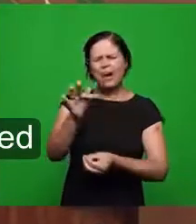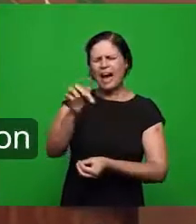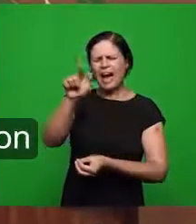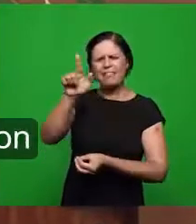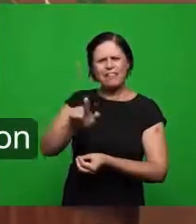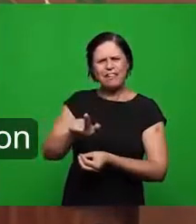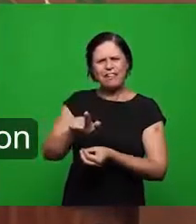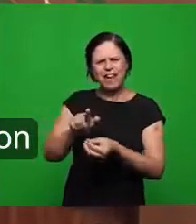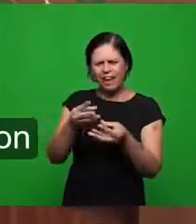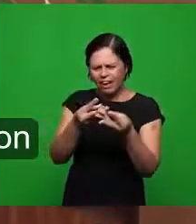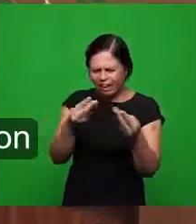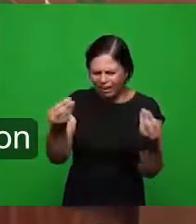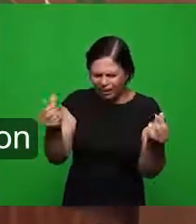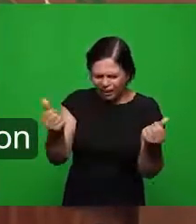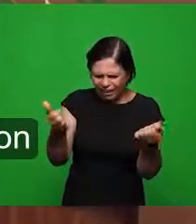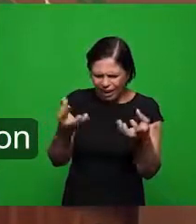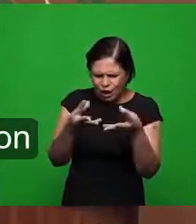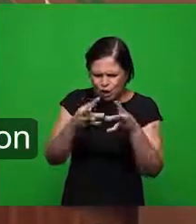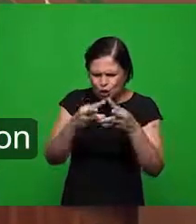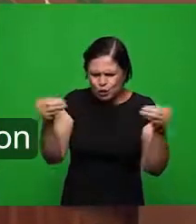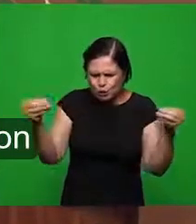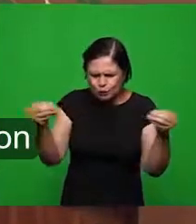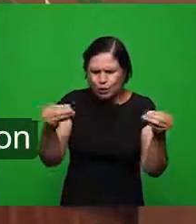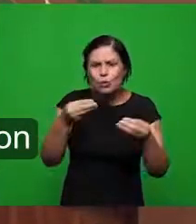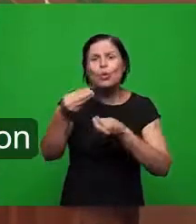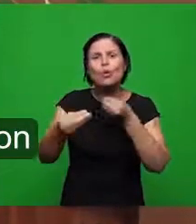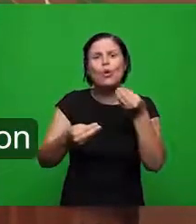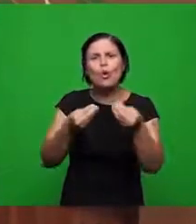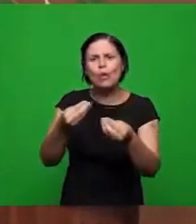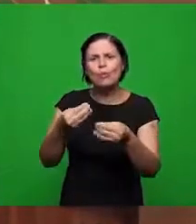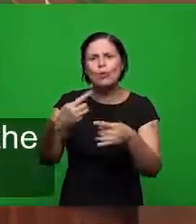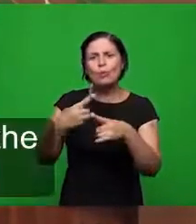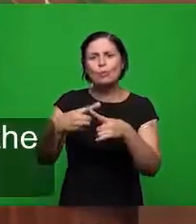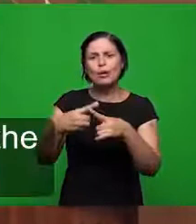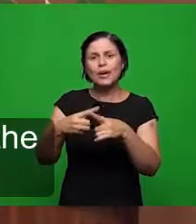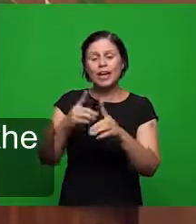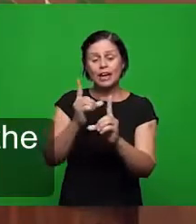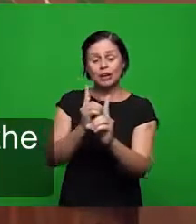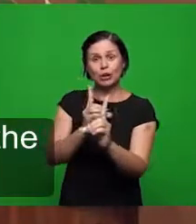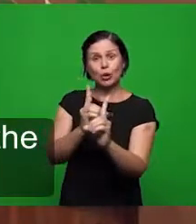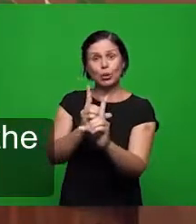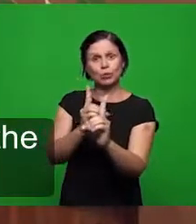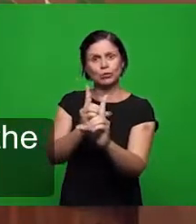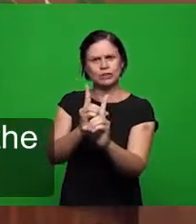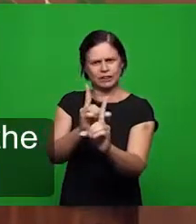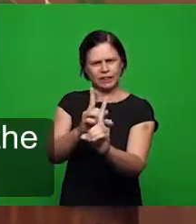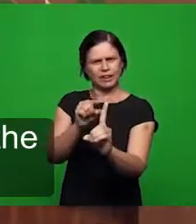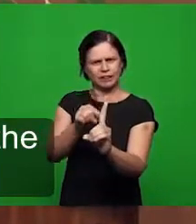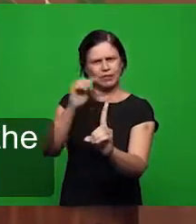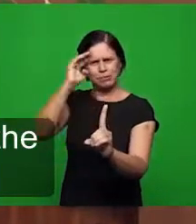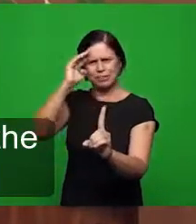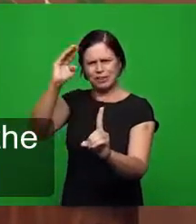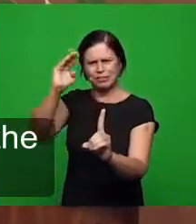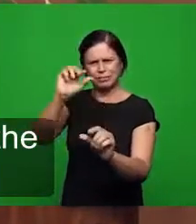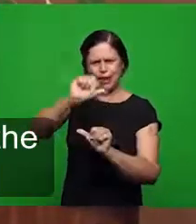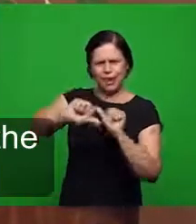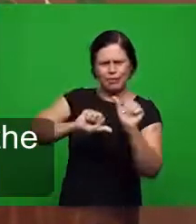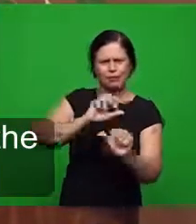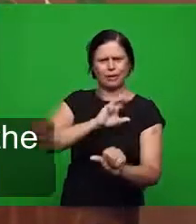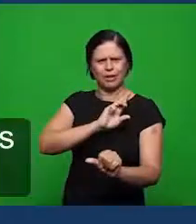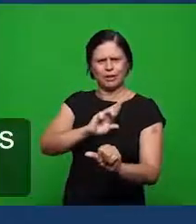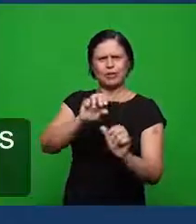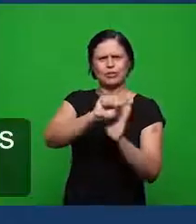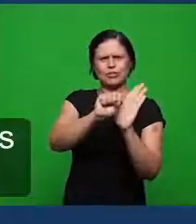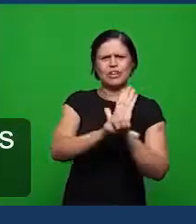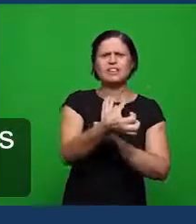evidenciados na doutrina que teve como a sua maior reação a reforma religiosa do século XVI então